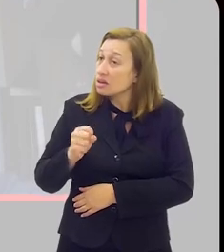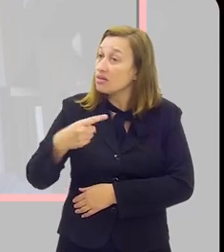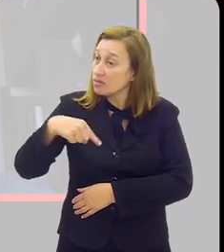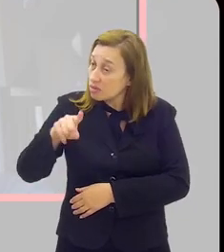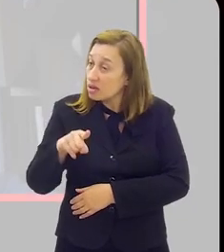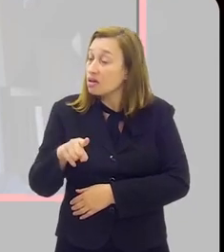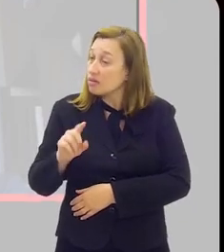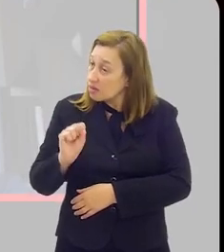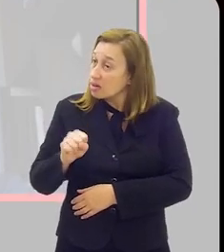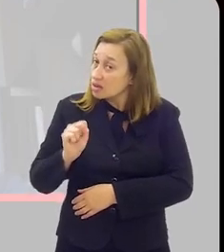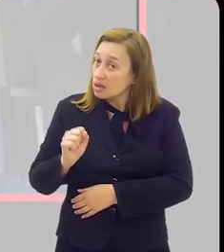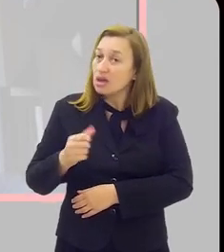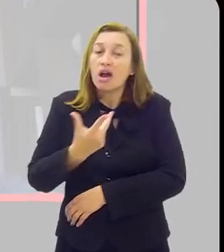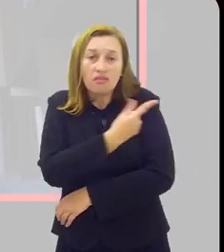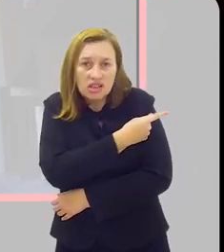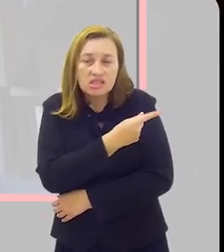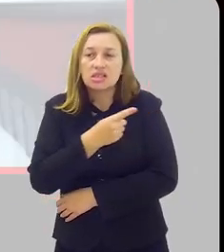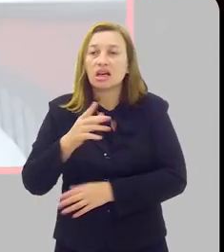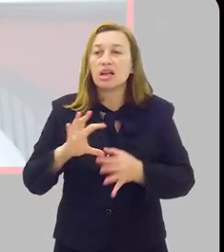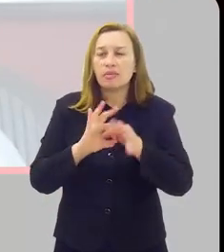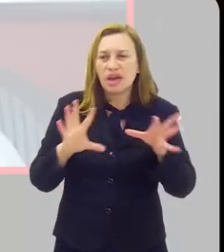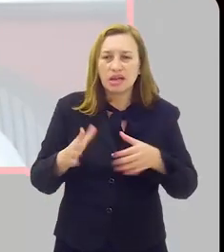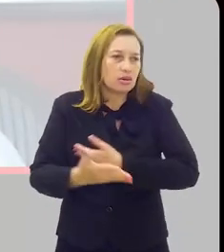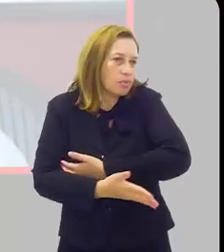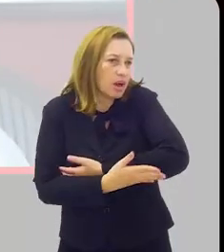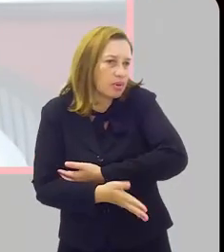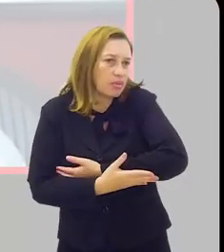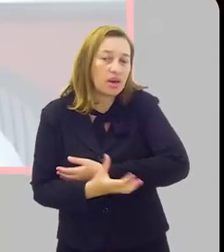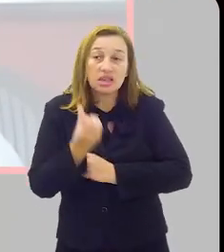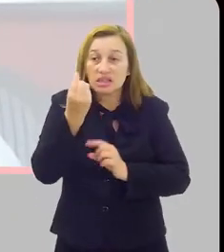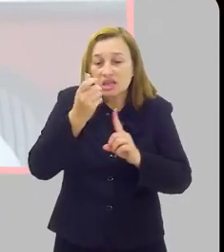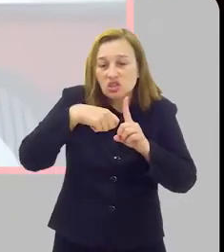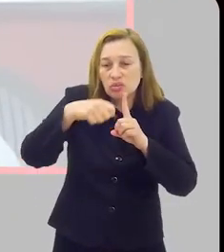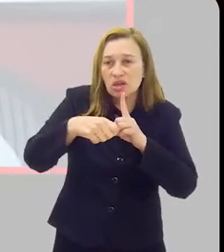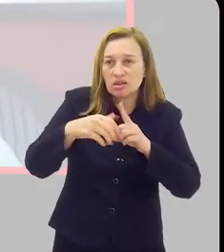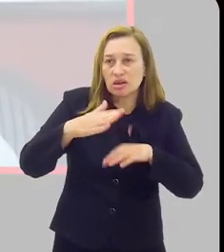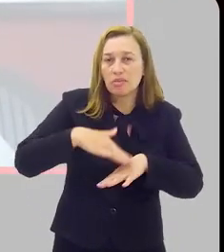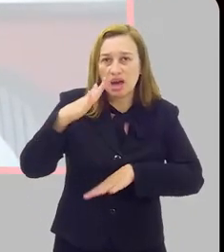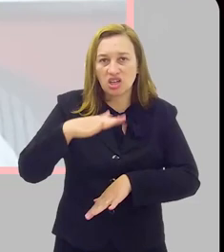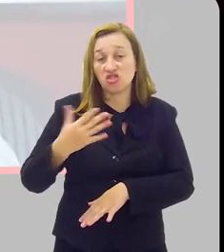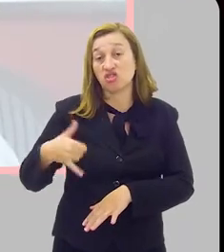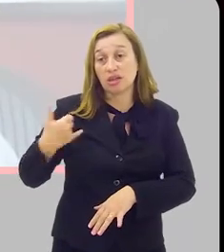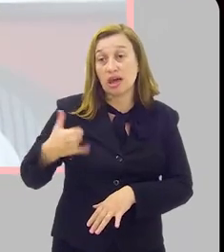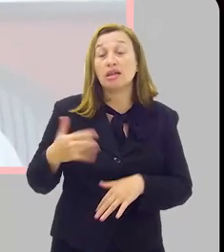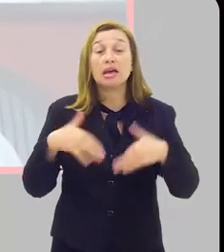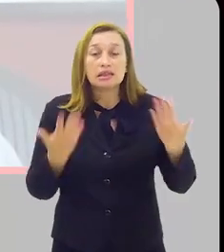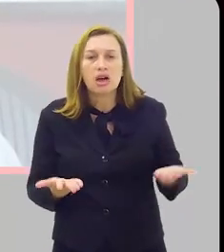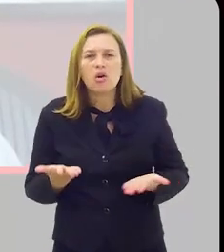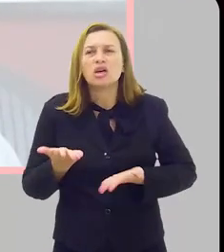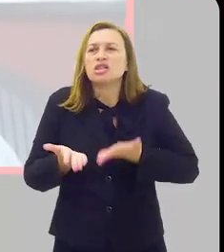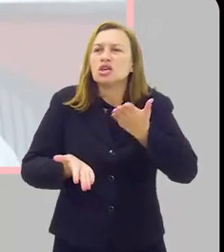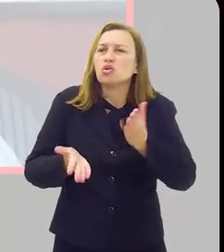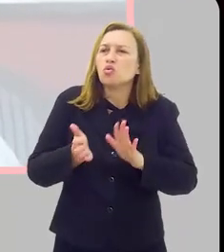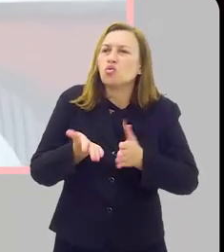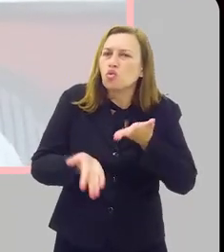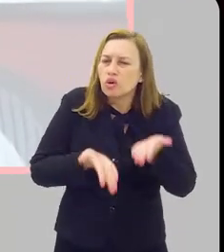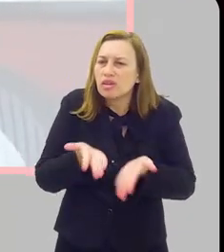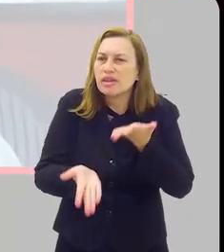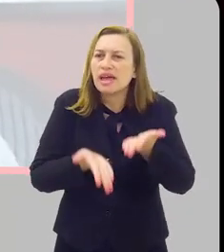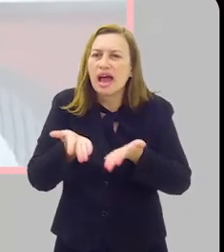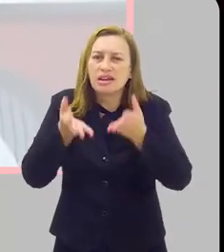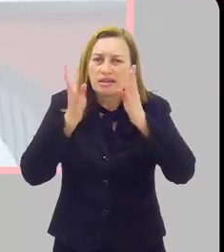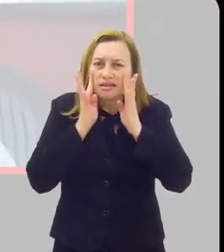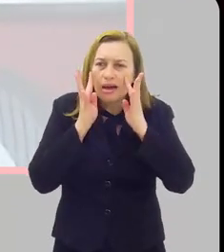vacinar todo mundo. A vacina está liberada para bebês acima de seis meses de idade. Então, esse cuidado, esse